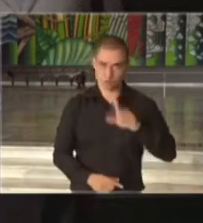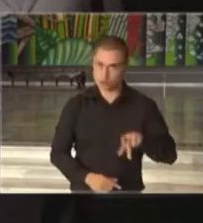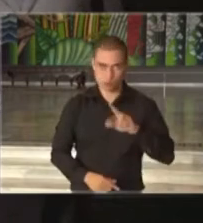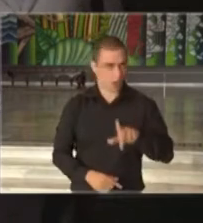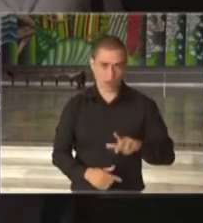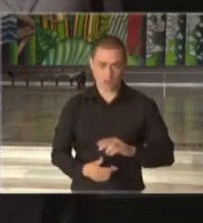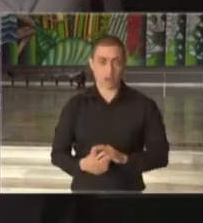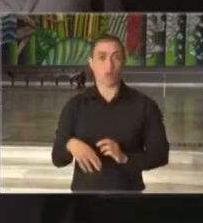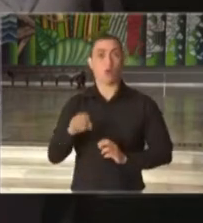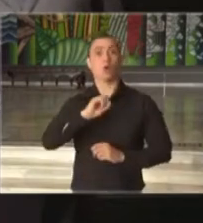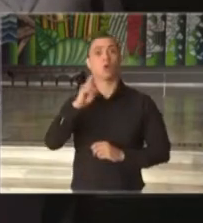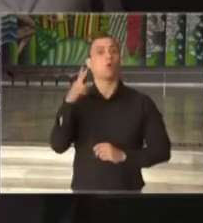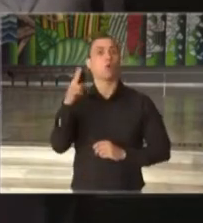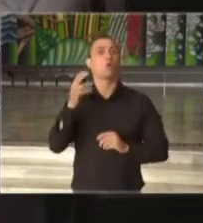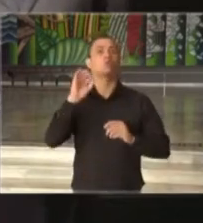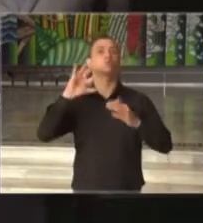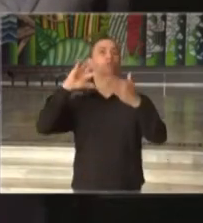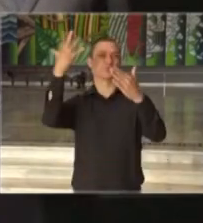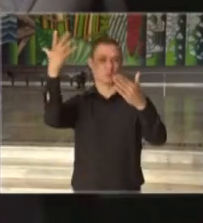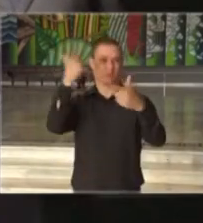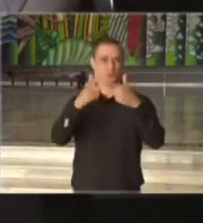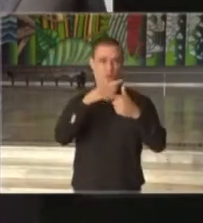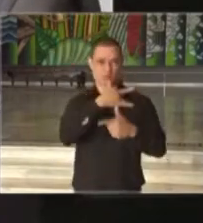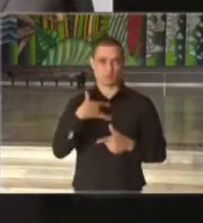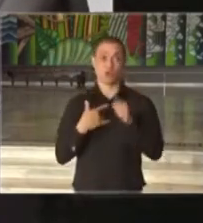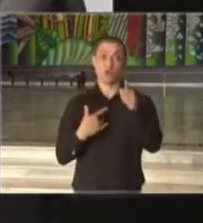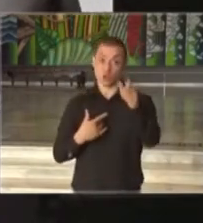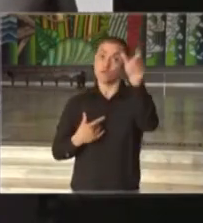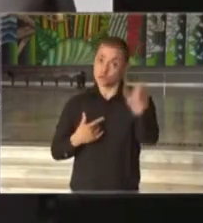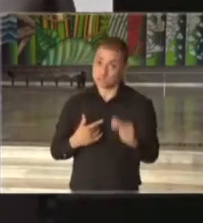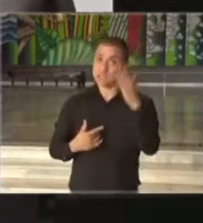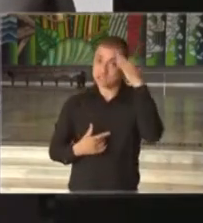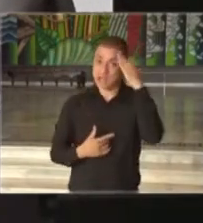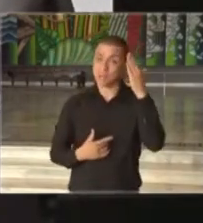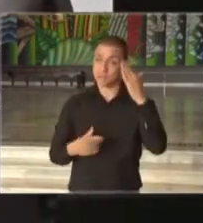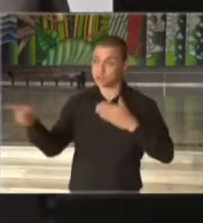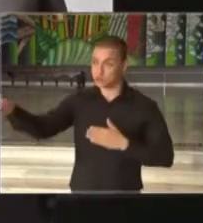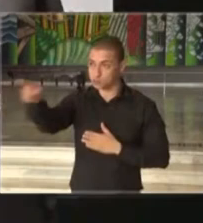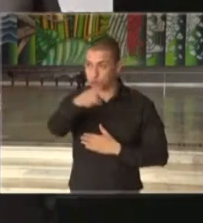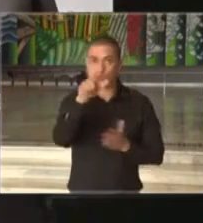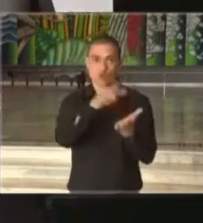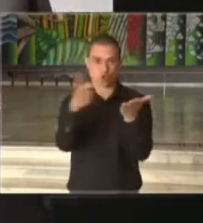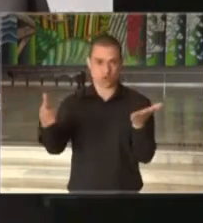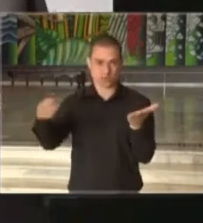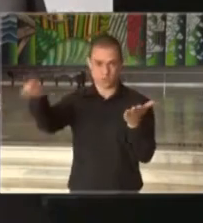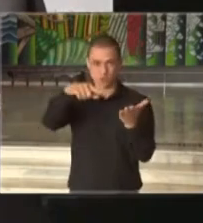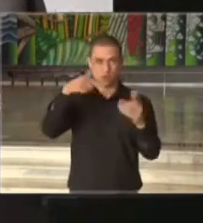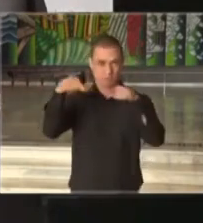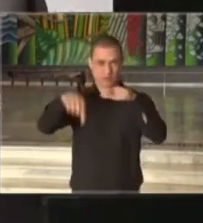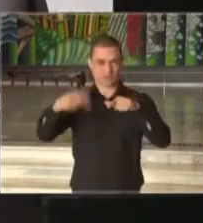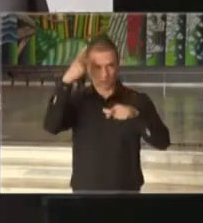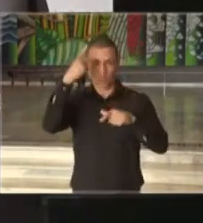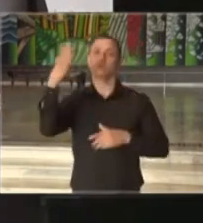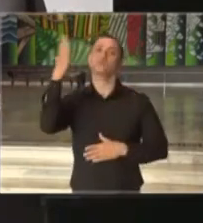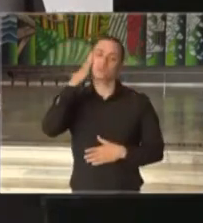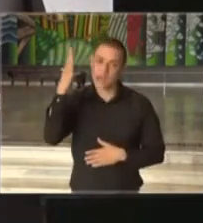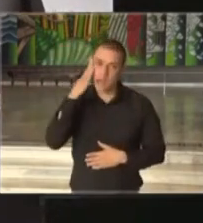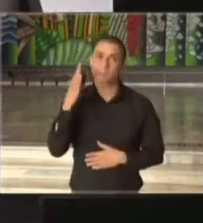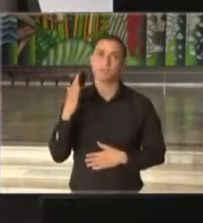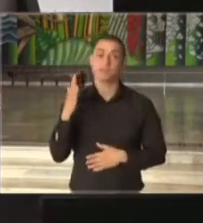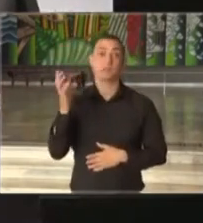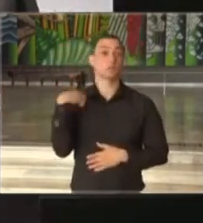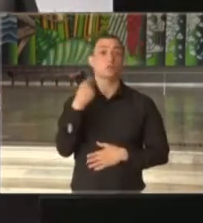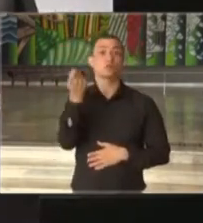crise ou as circunstâncias de saúde. Você sabe disso. E os jornalistas do Estado de São Paulo sabem também. Não há